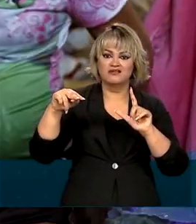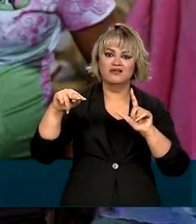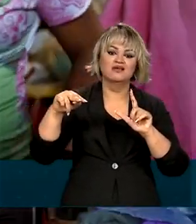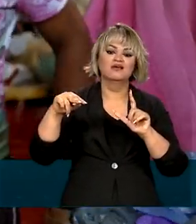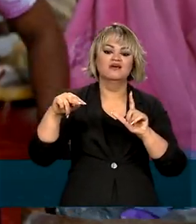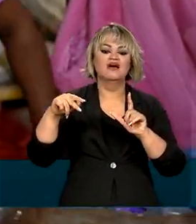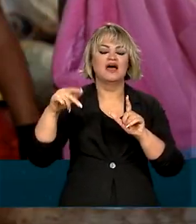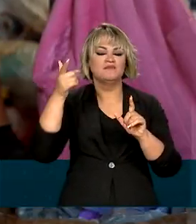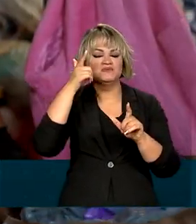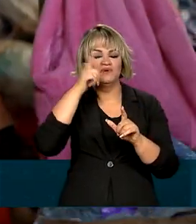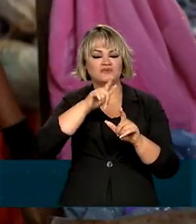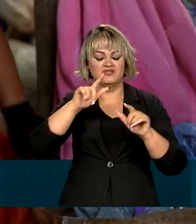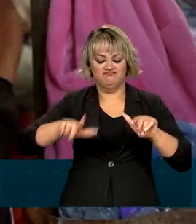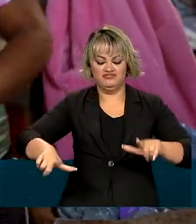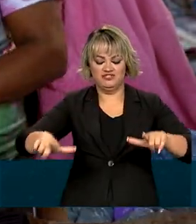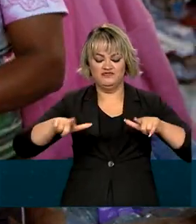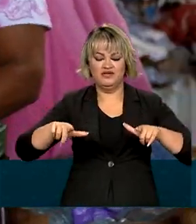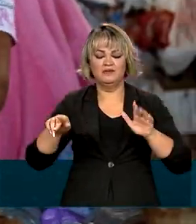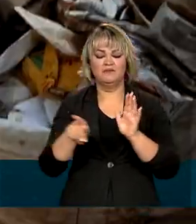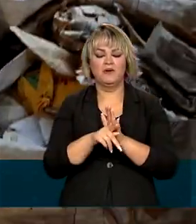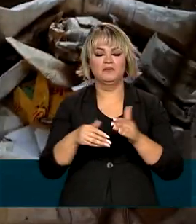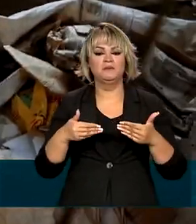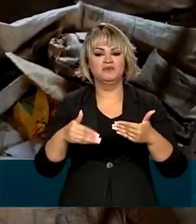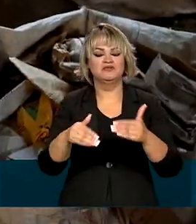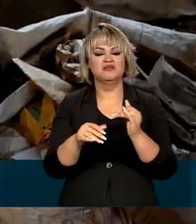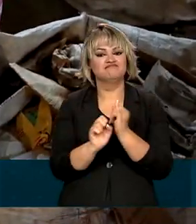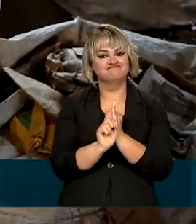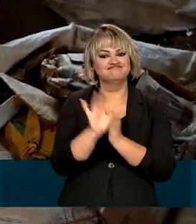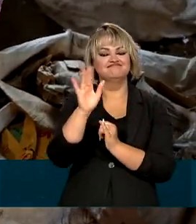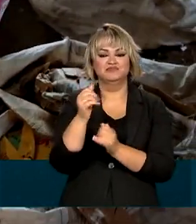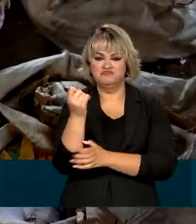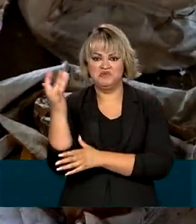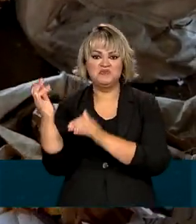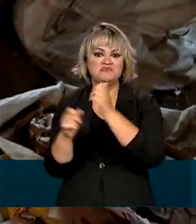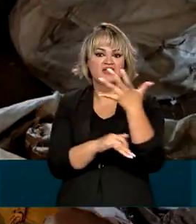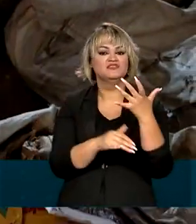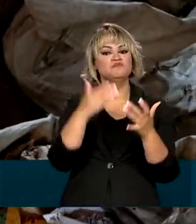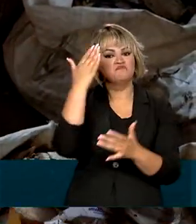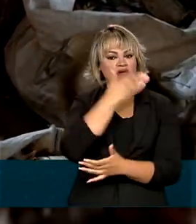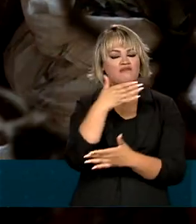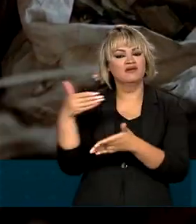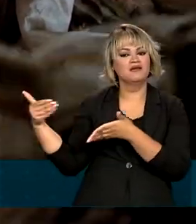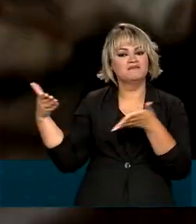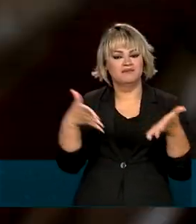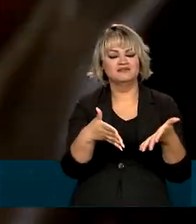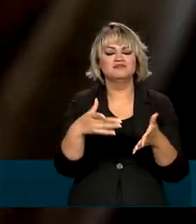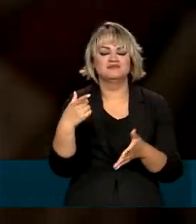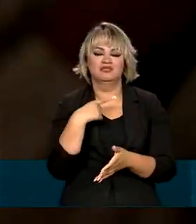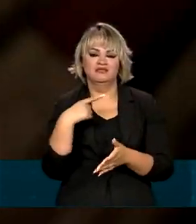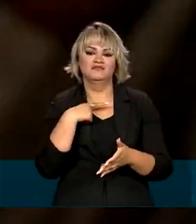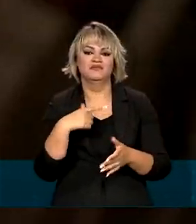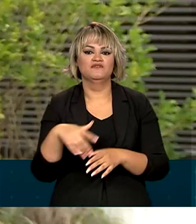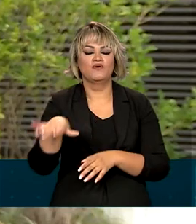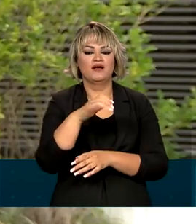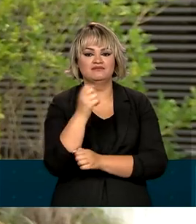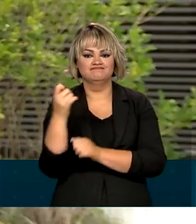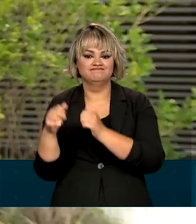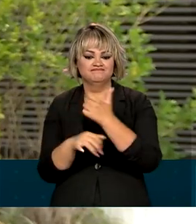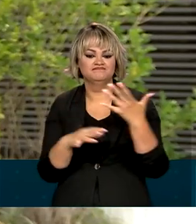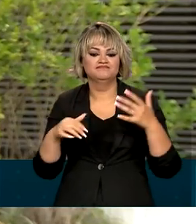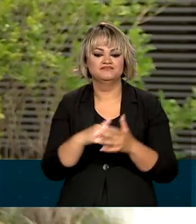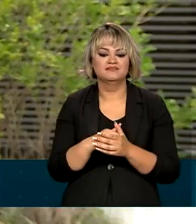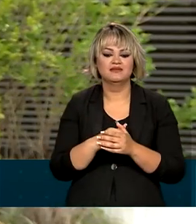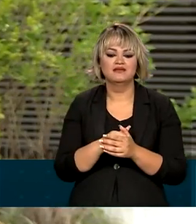irá receber um certificado do Ministério do Meio Ambiente atestando a sua realização da atividade de educação ambiental. As